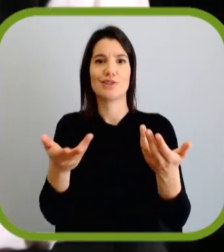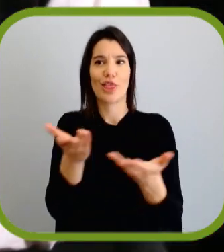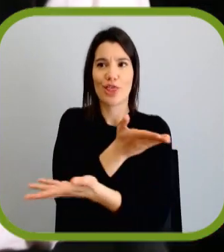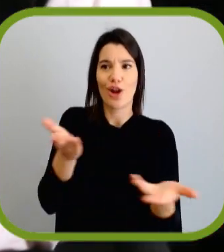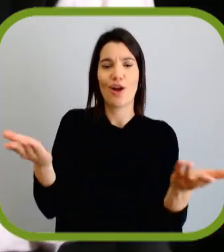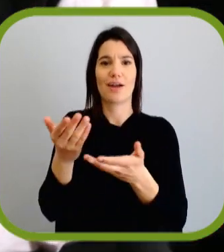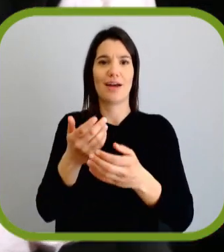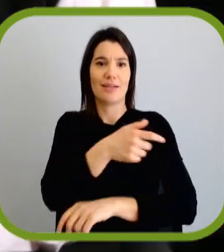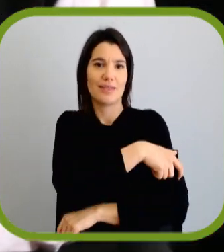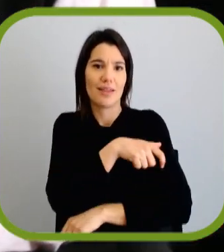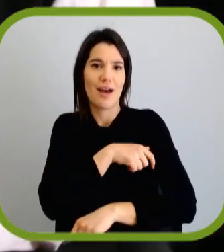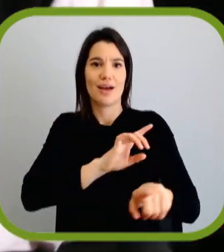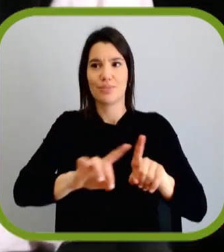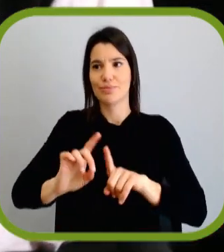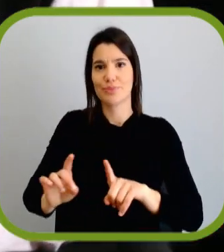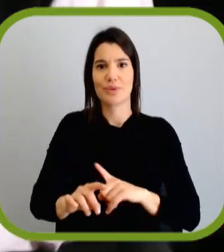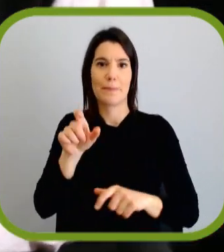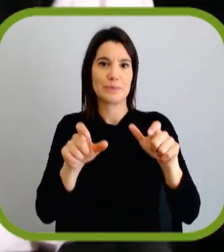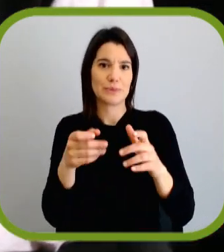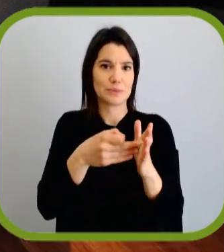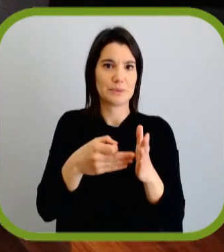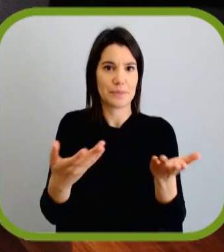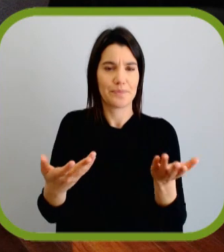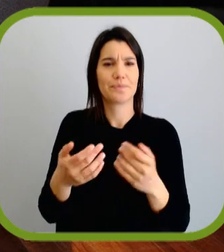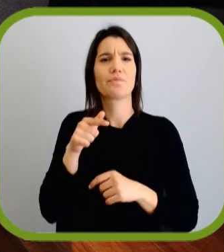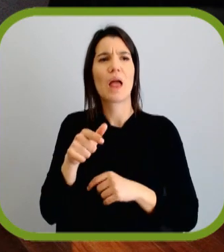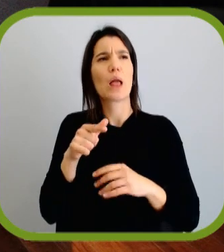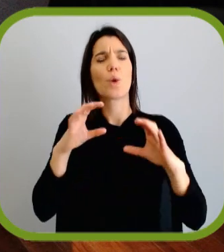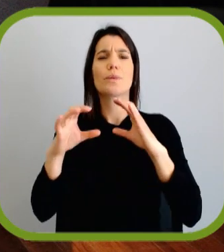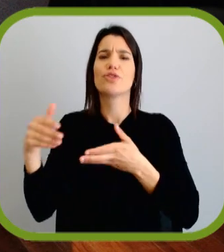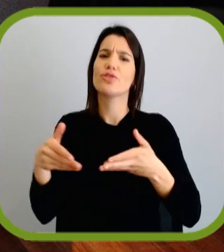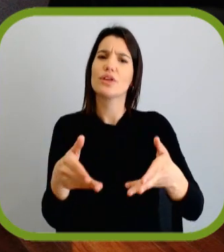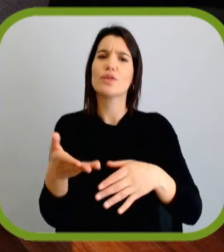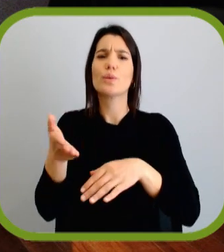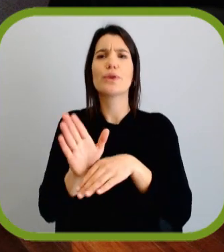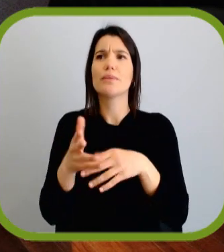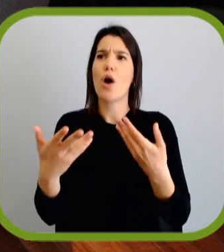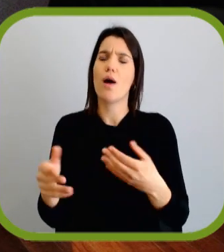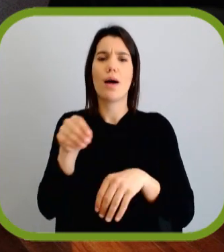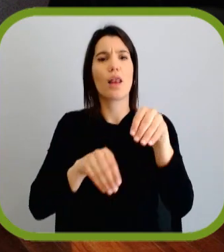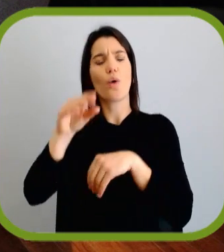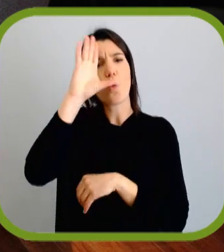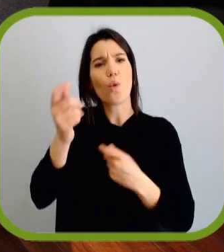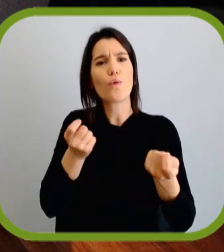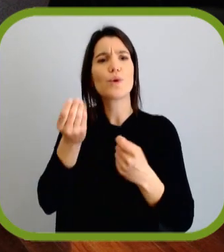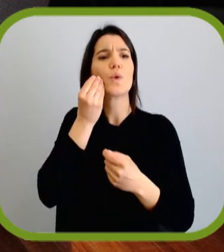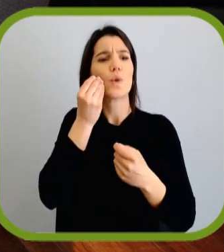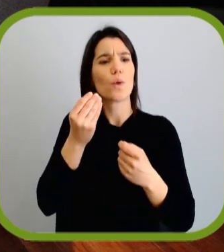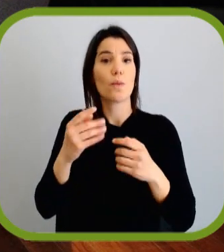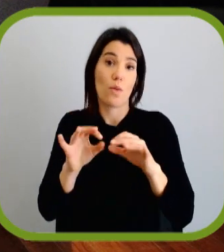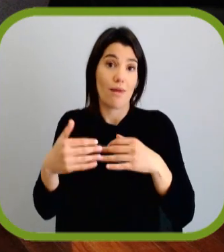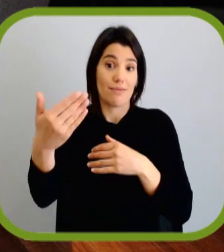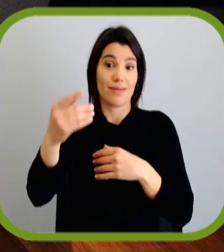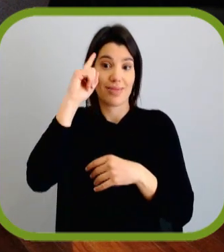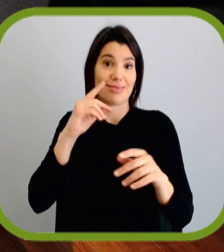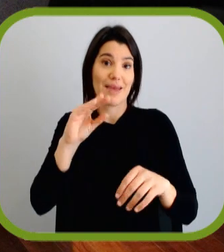processos de troca entre as organizações e os seus públicos. Qual é que é o papel da comunicação estratégica, por exemplo, numas legislativas como aquelas